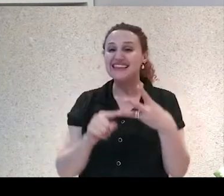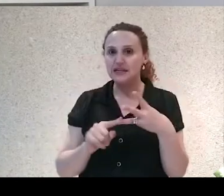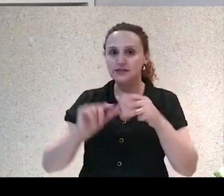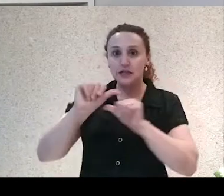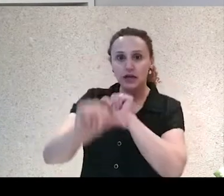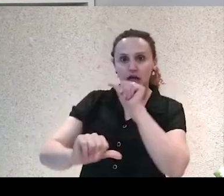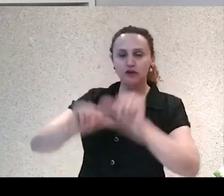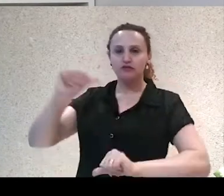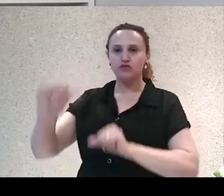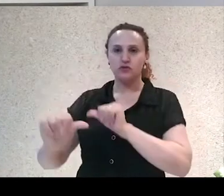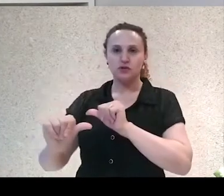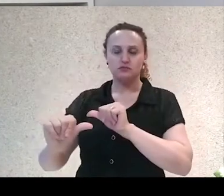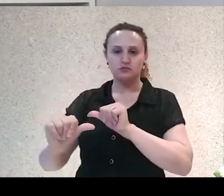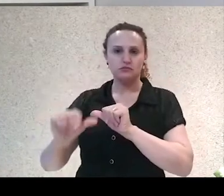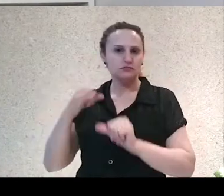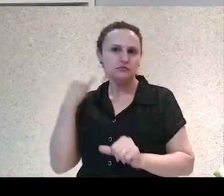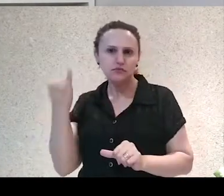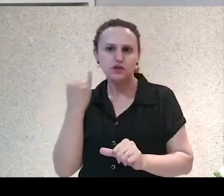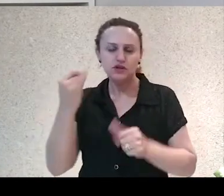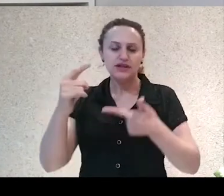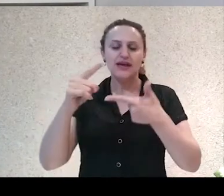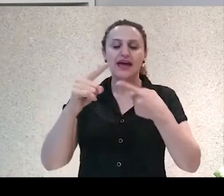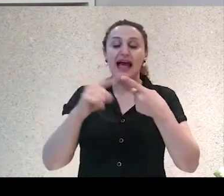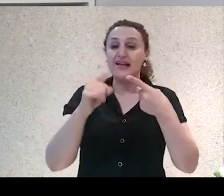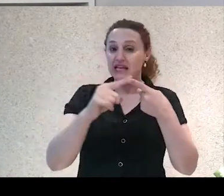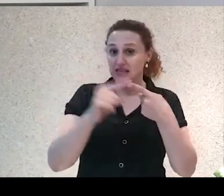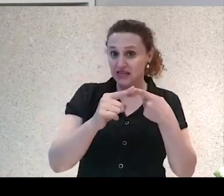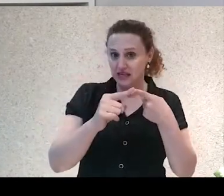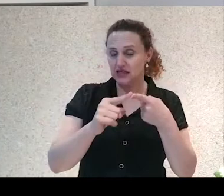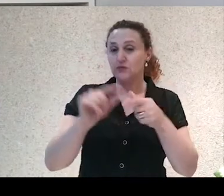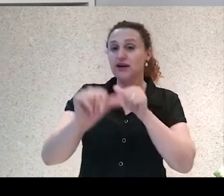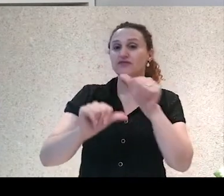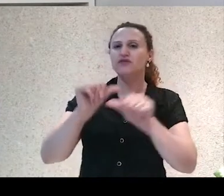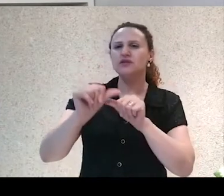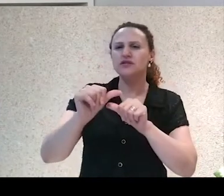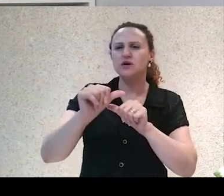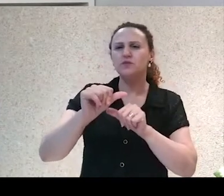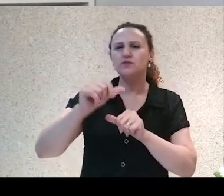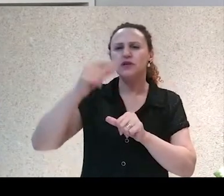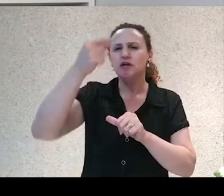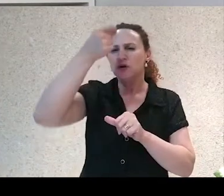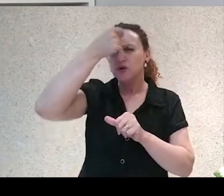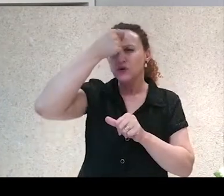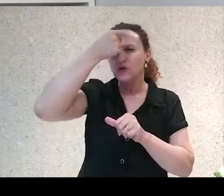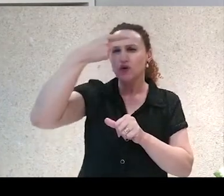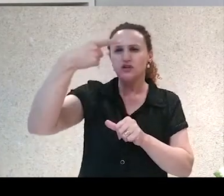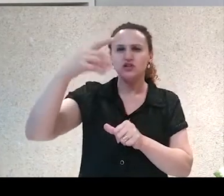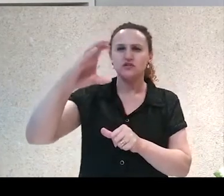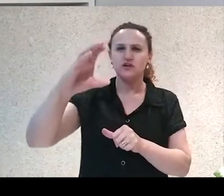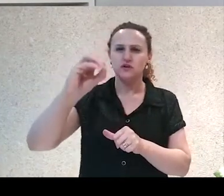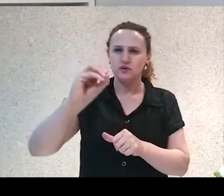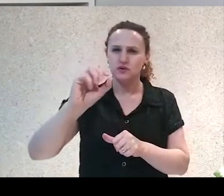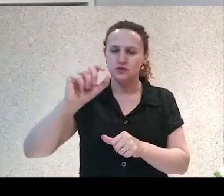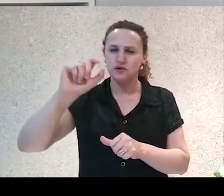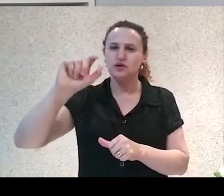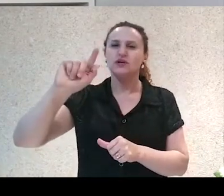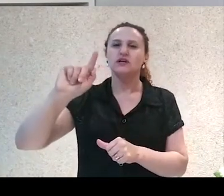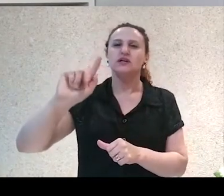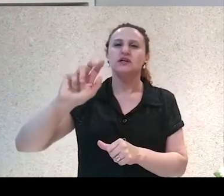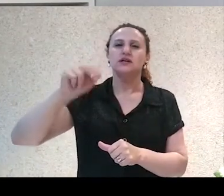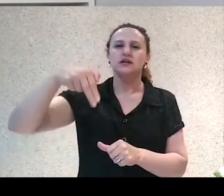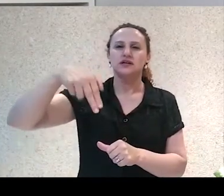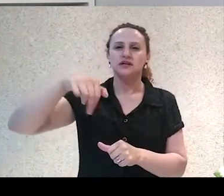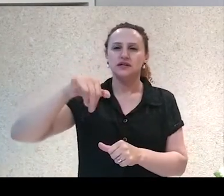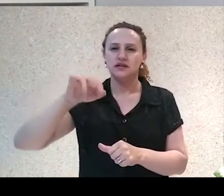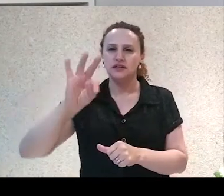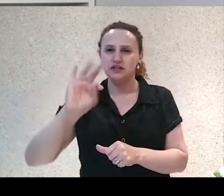seria a revolução cognitiva. Dessa revolução cognitiva, está a nossa capacidade de abstração, de imaginar coisas que